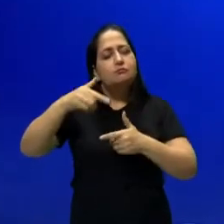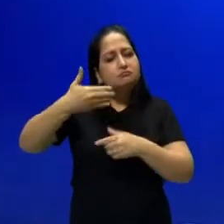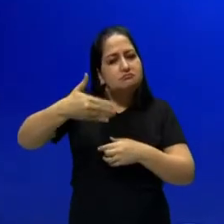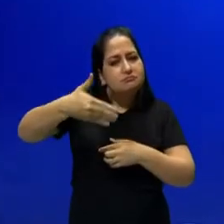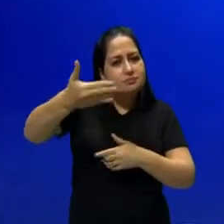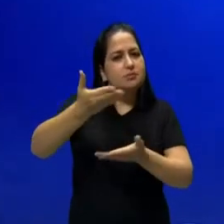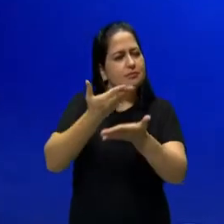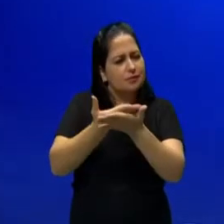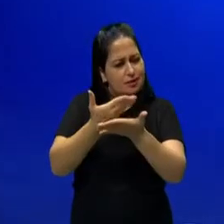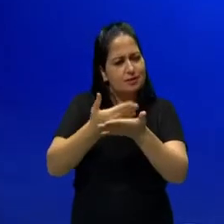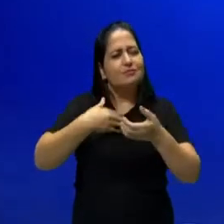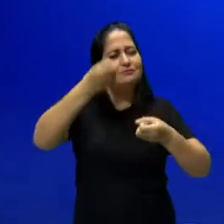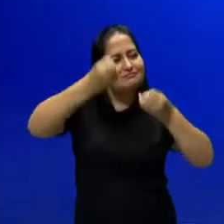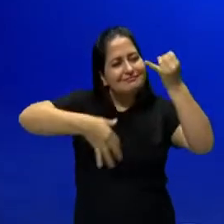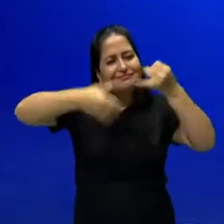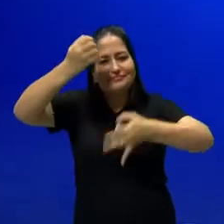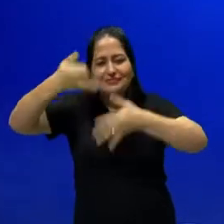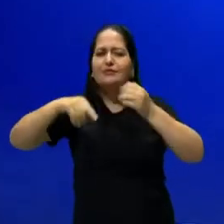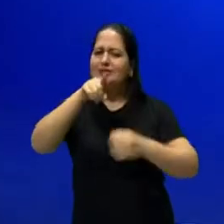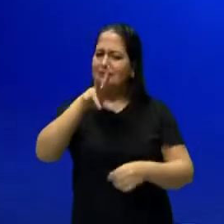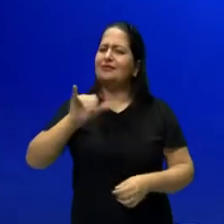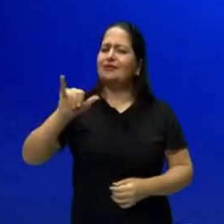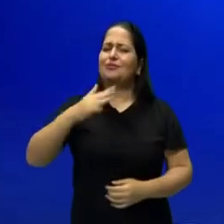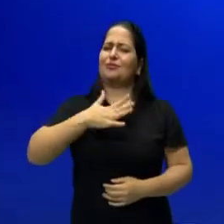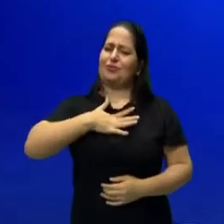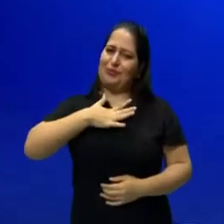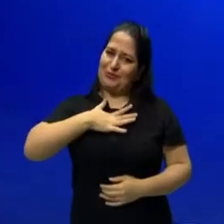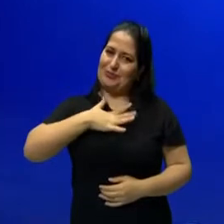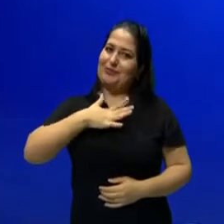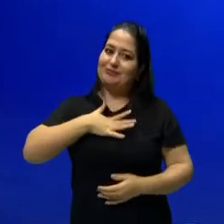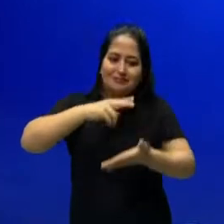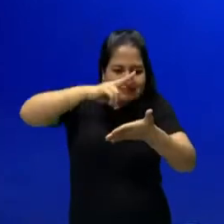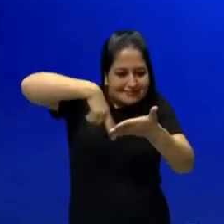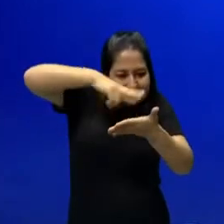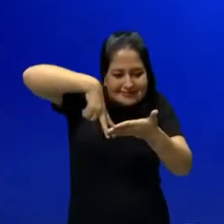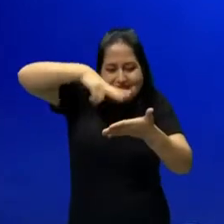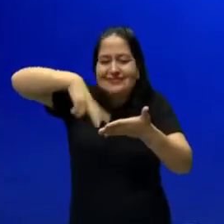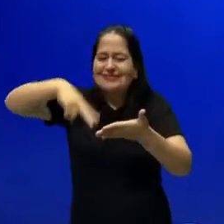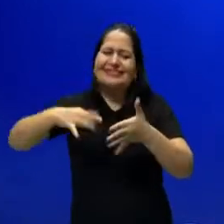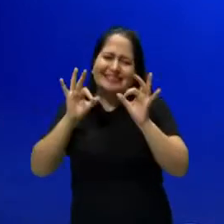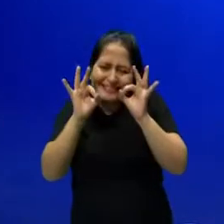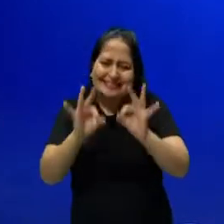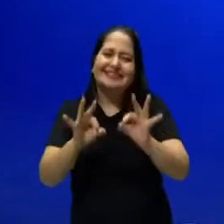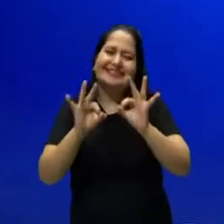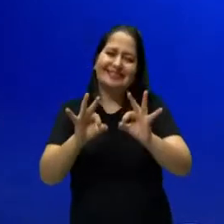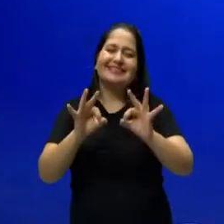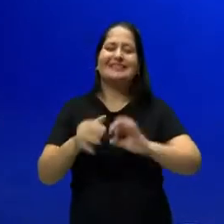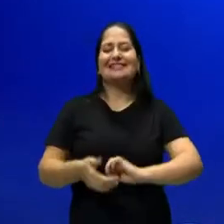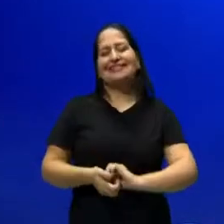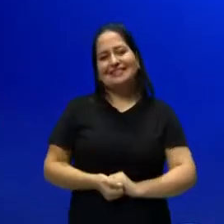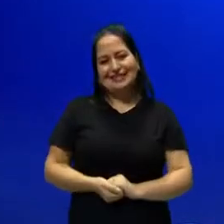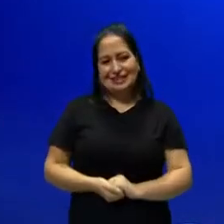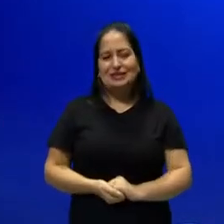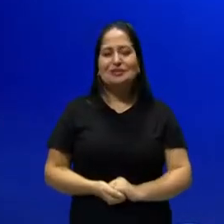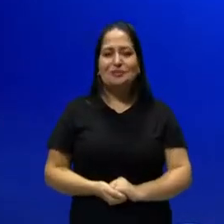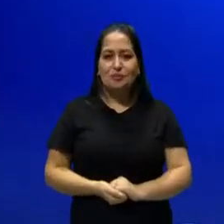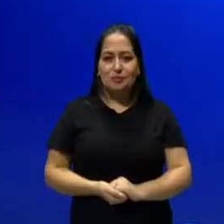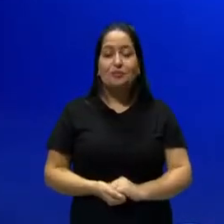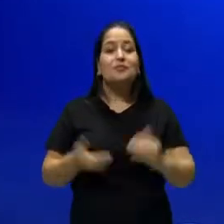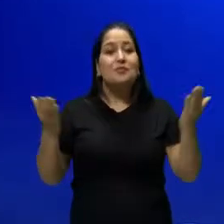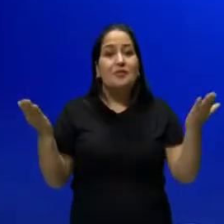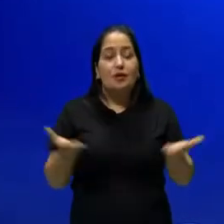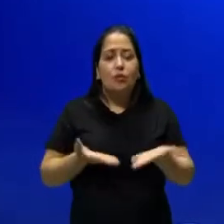certeza que você vai aprender muito e vai gostar muito de ler, com certeza. Contexto